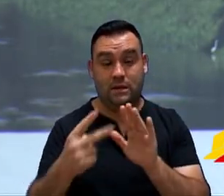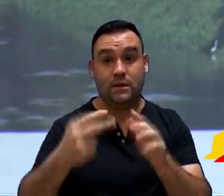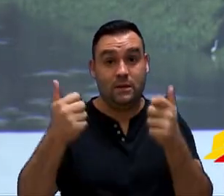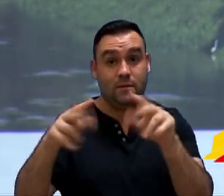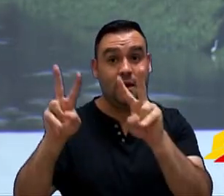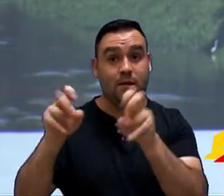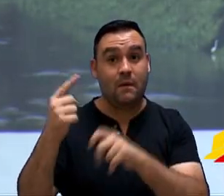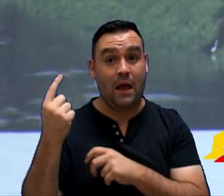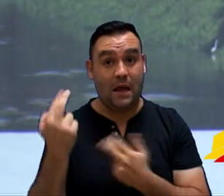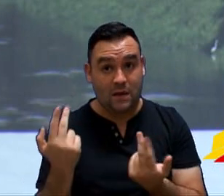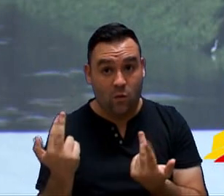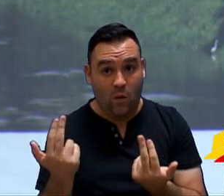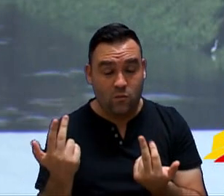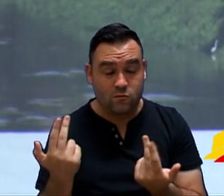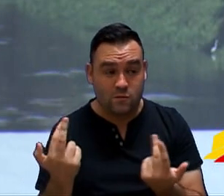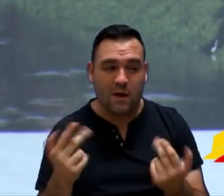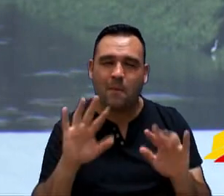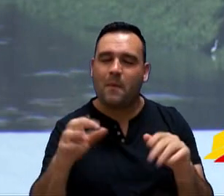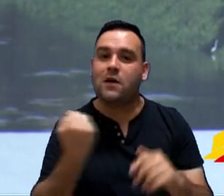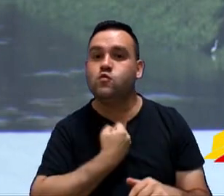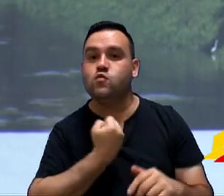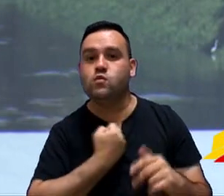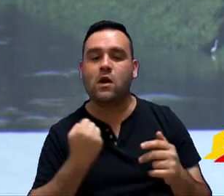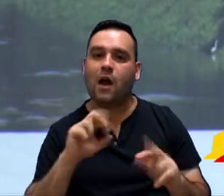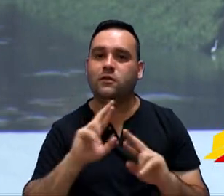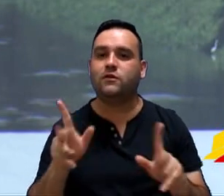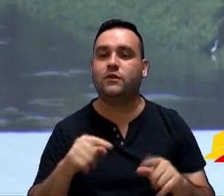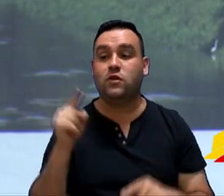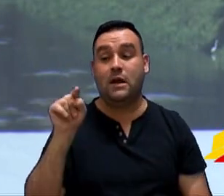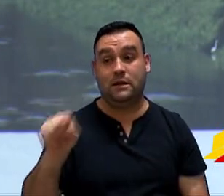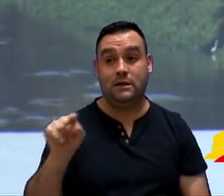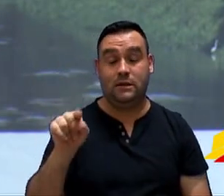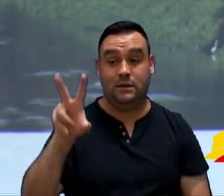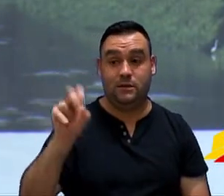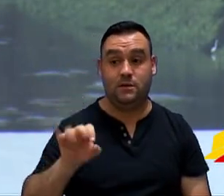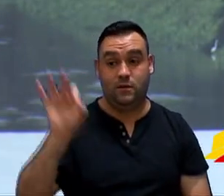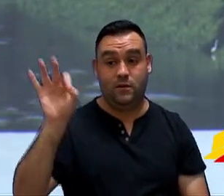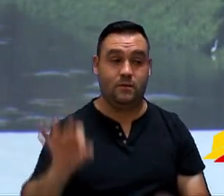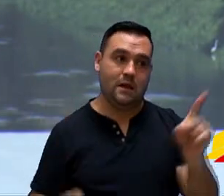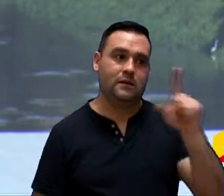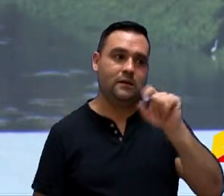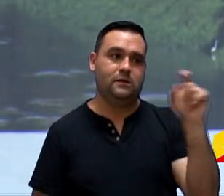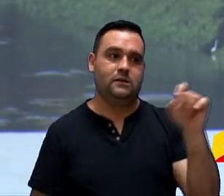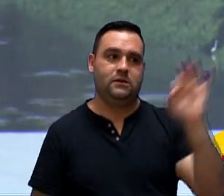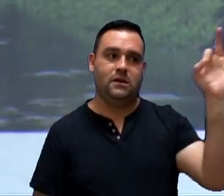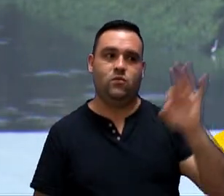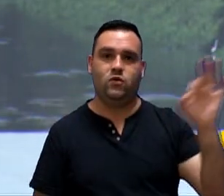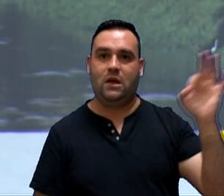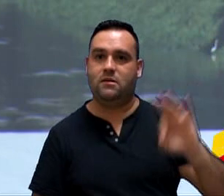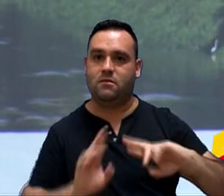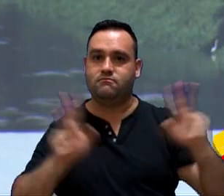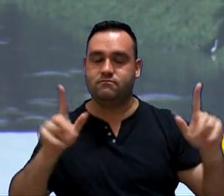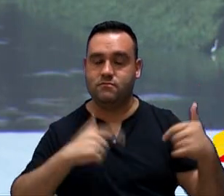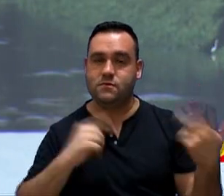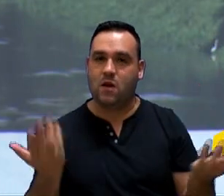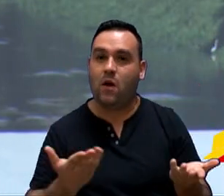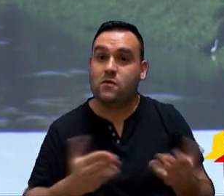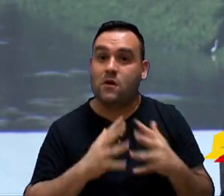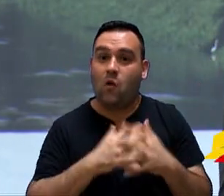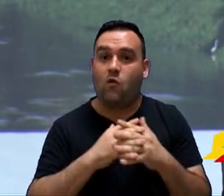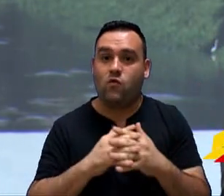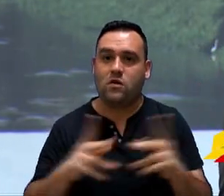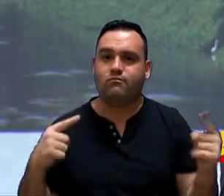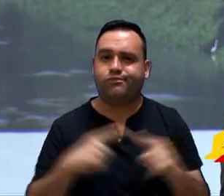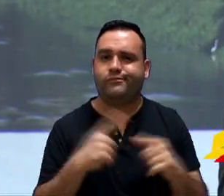falando do mesmo assunto, com números diferentes. Uma falando de 50% e outra falando de 100%. Aqui começa a